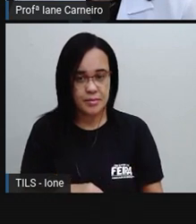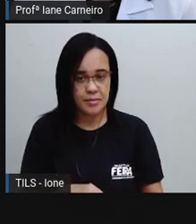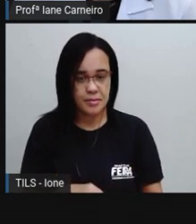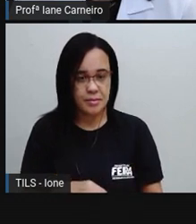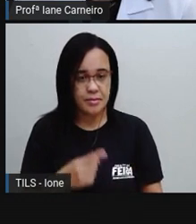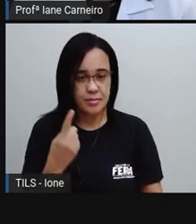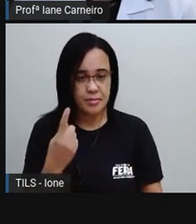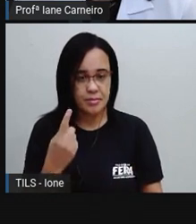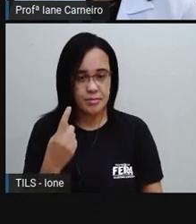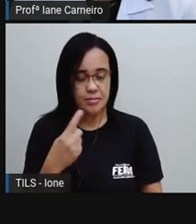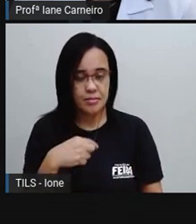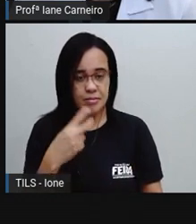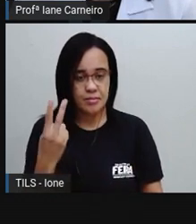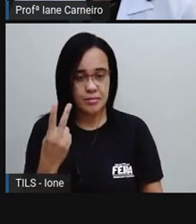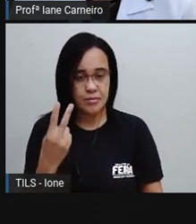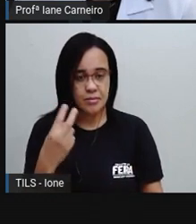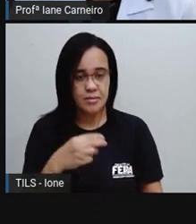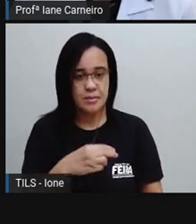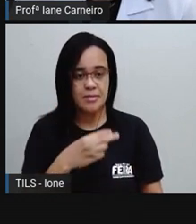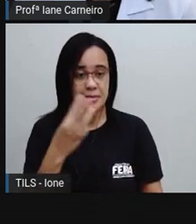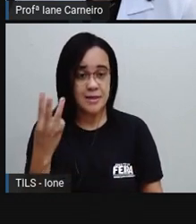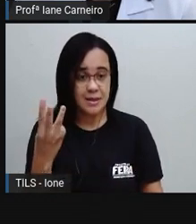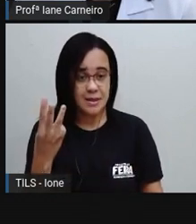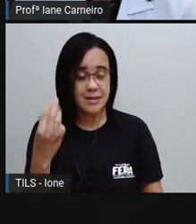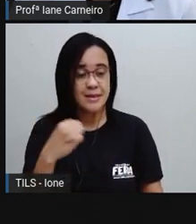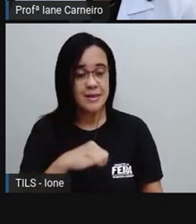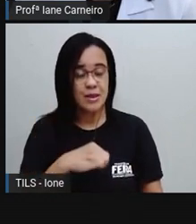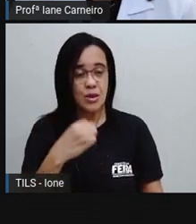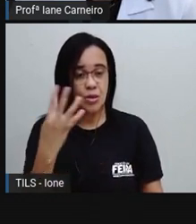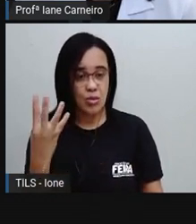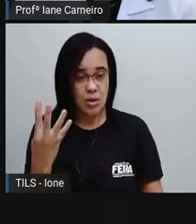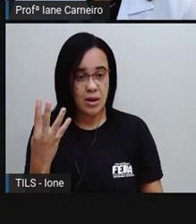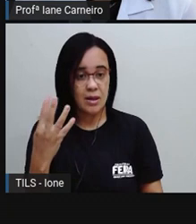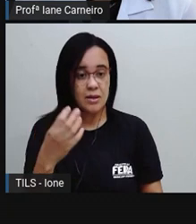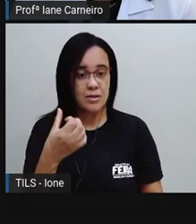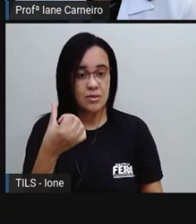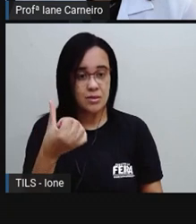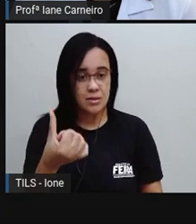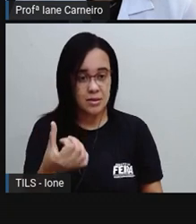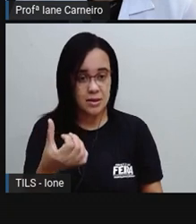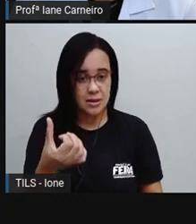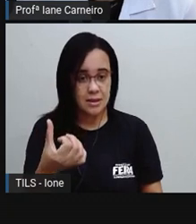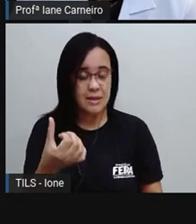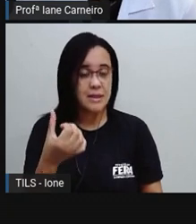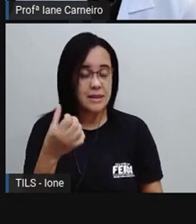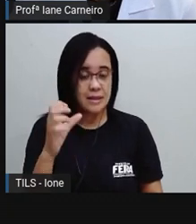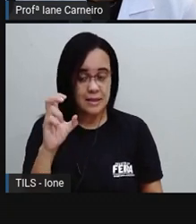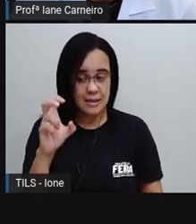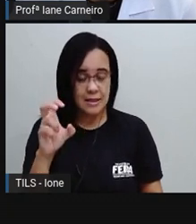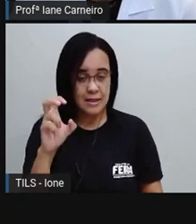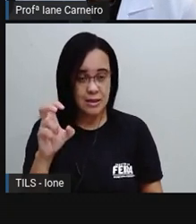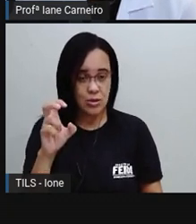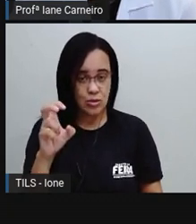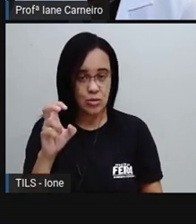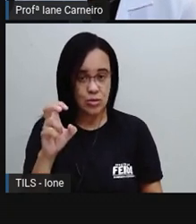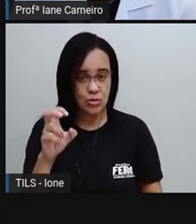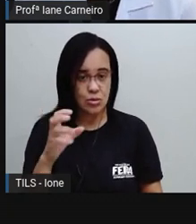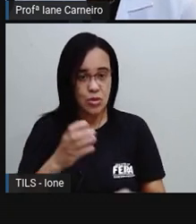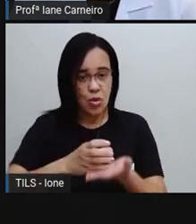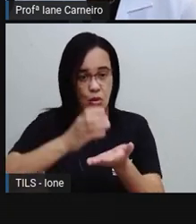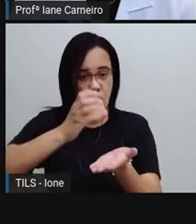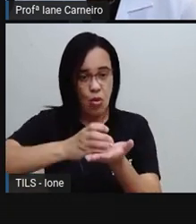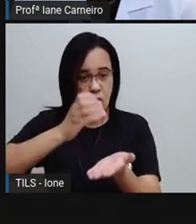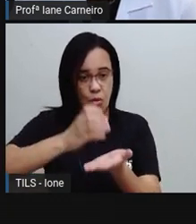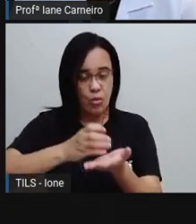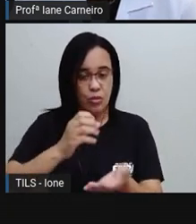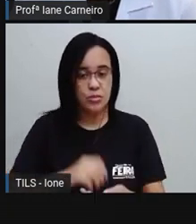um copo, dois, três, quatro, cinco. Bebeu cinco copos. O